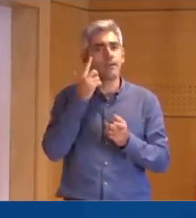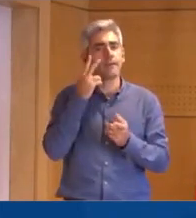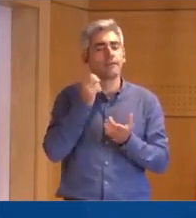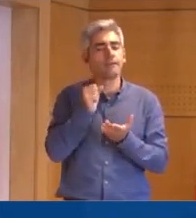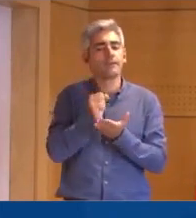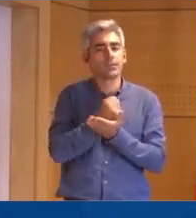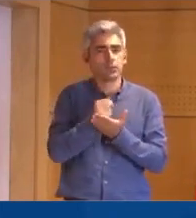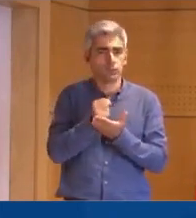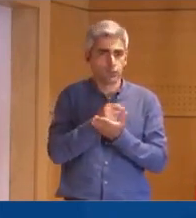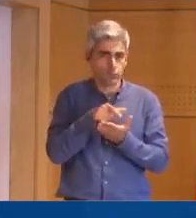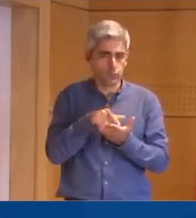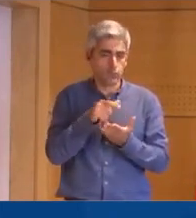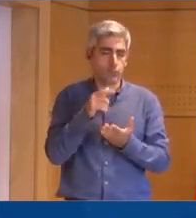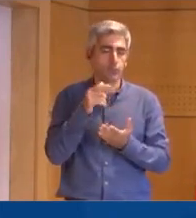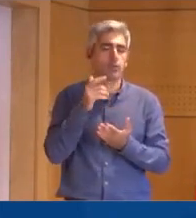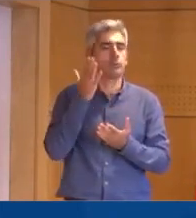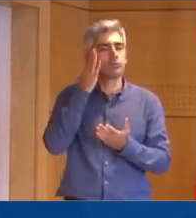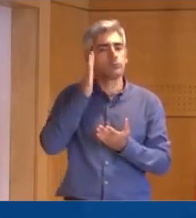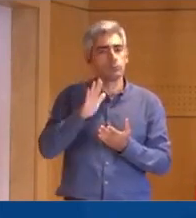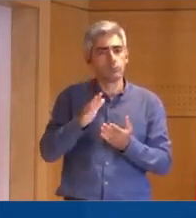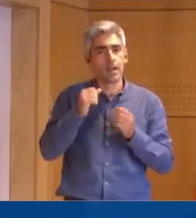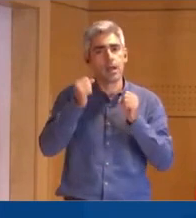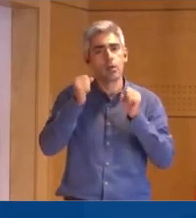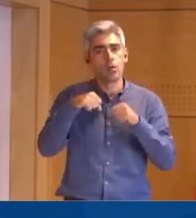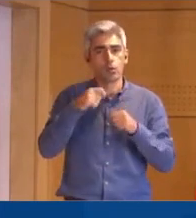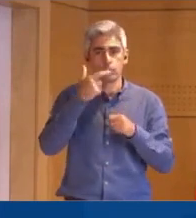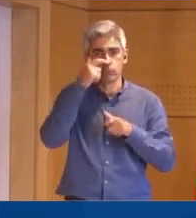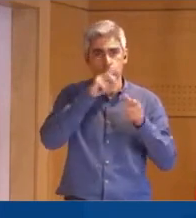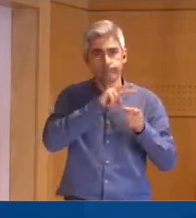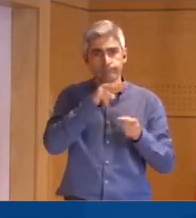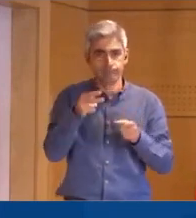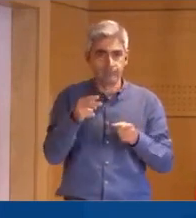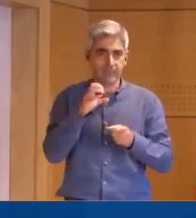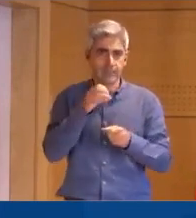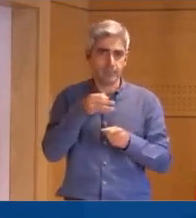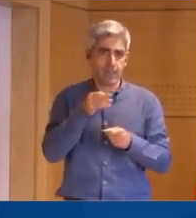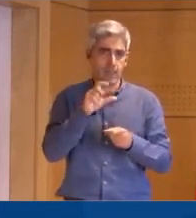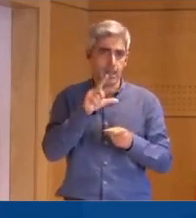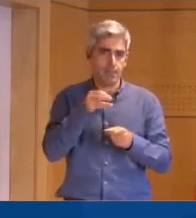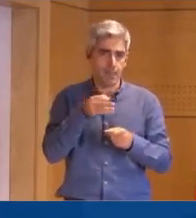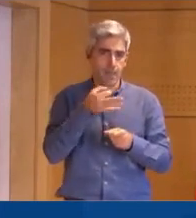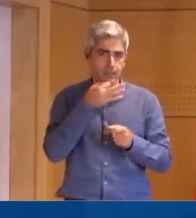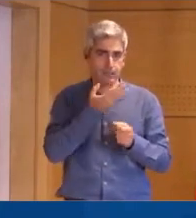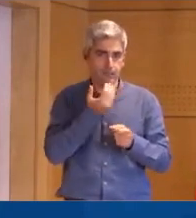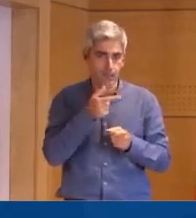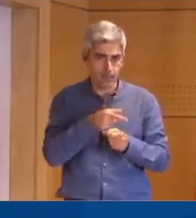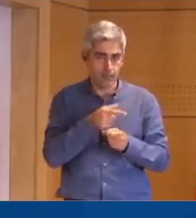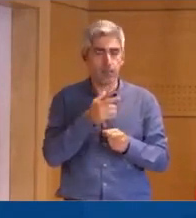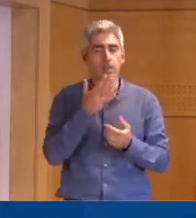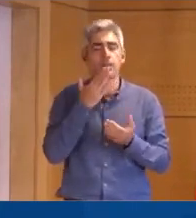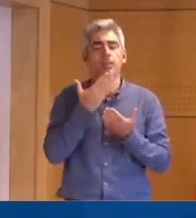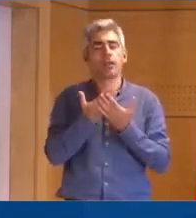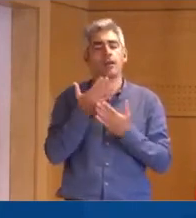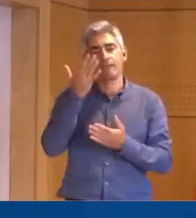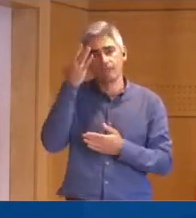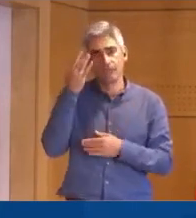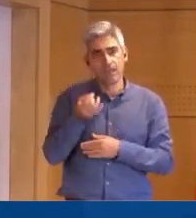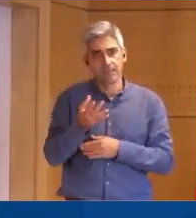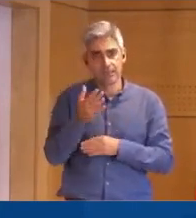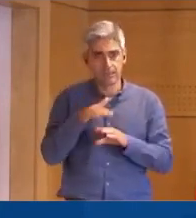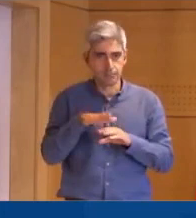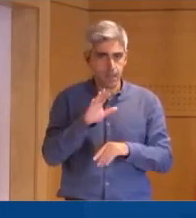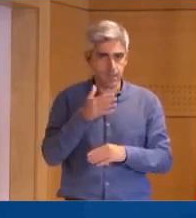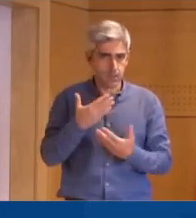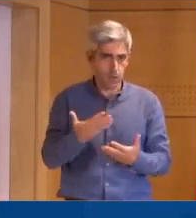cidadão abrangido pelo acordo da Cplp, passa a haver uma facilitação no